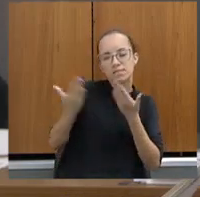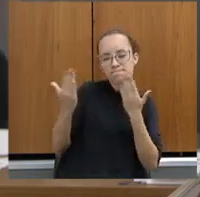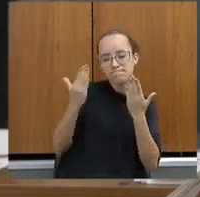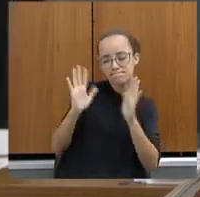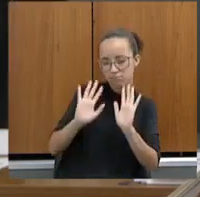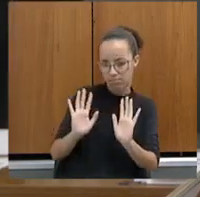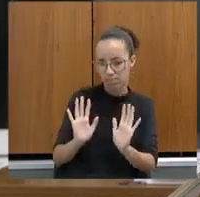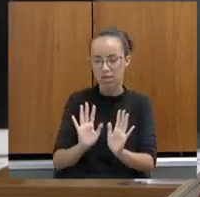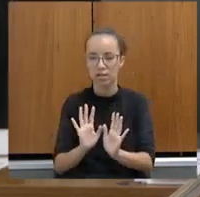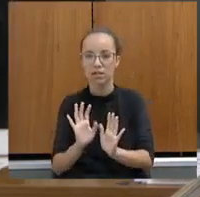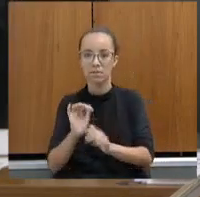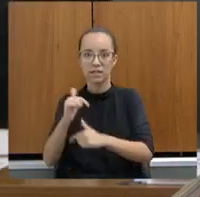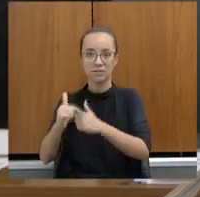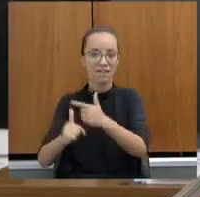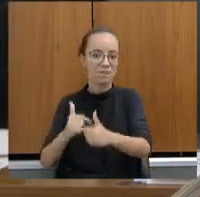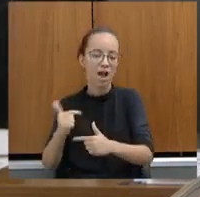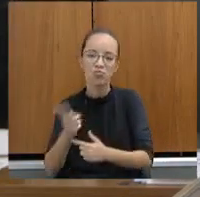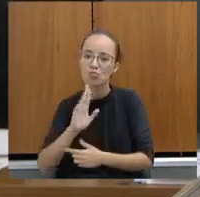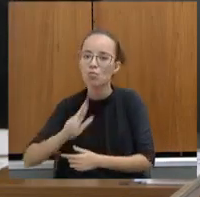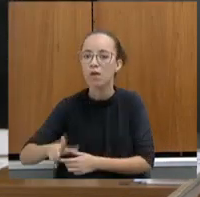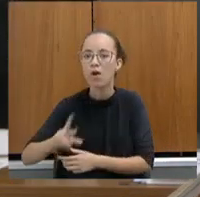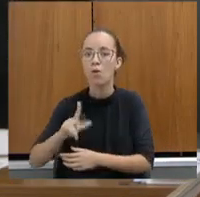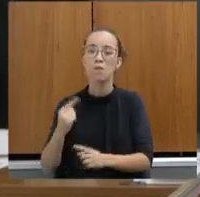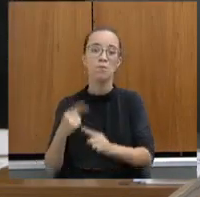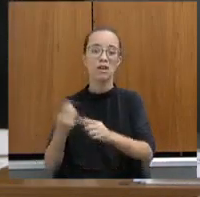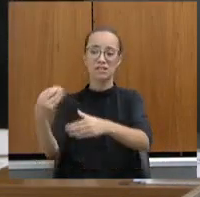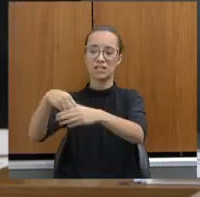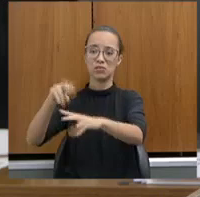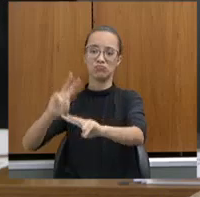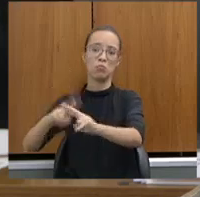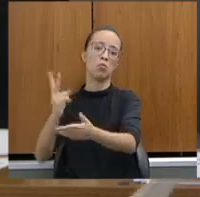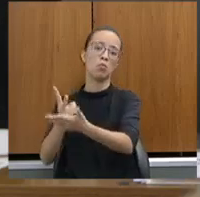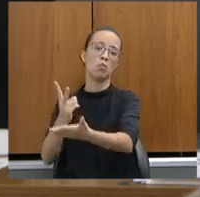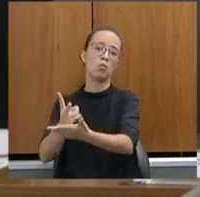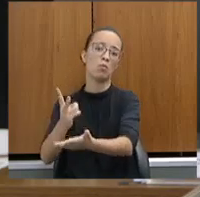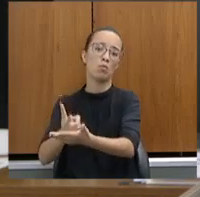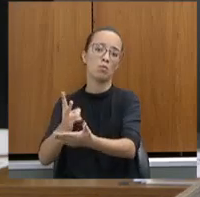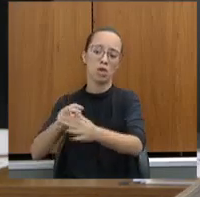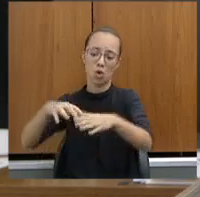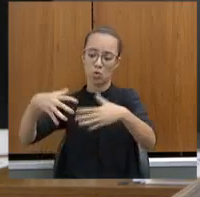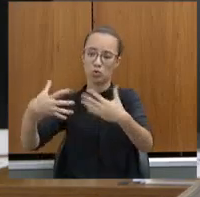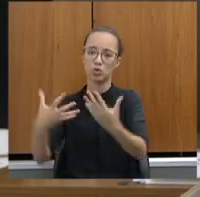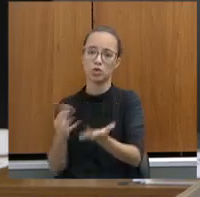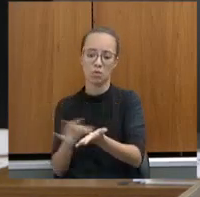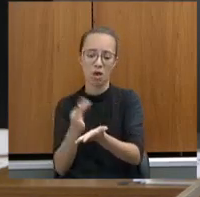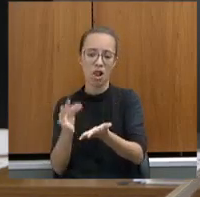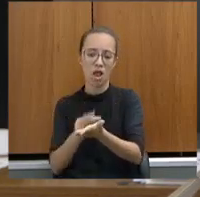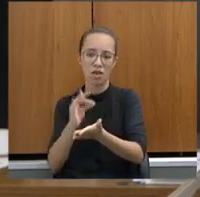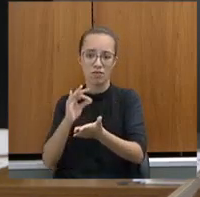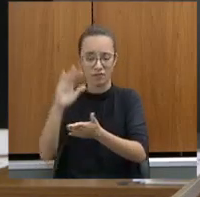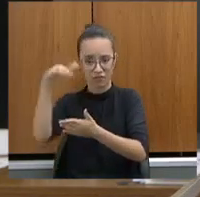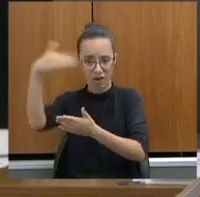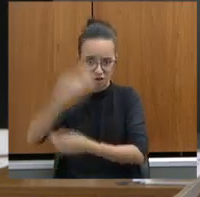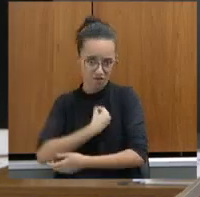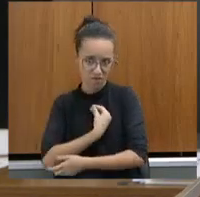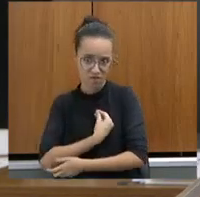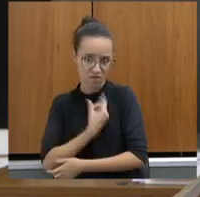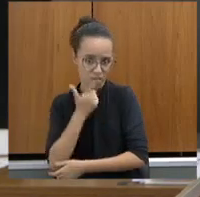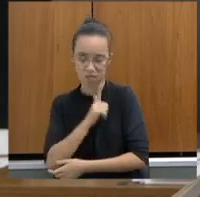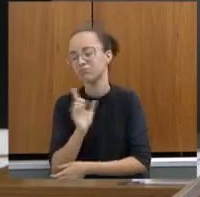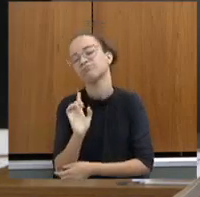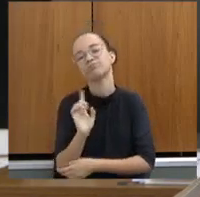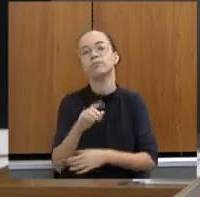porque não vai sair do sistema prisional e vai sobreviver fazendo barquinho, vai sobreviver costurando bola que nem se costura mais. Então, por isso que a mentalidade da